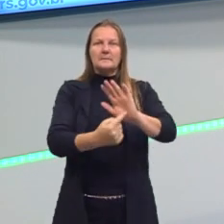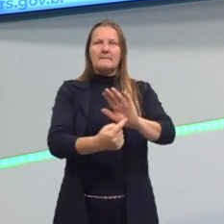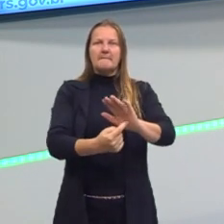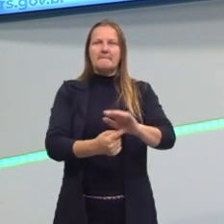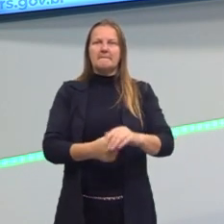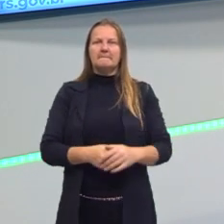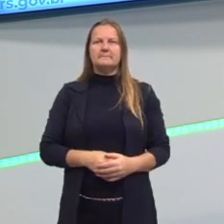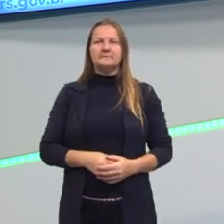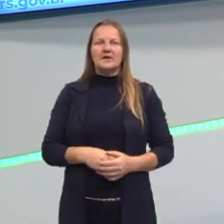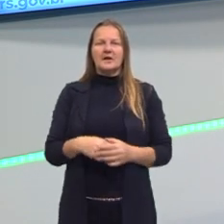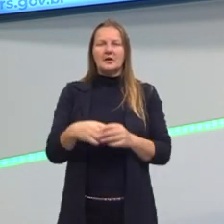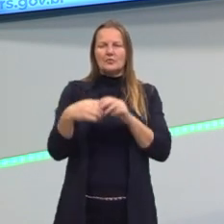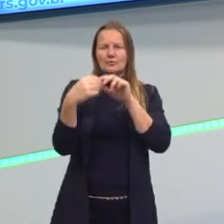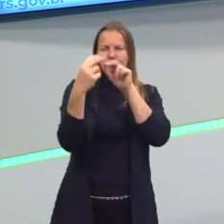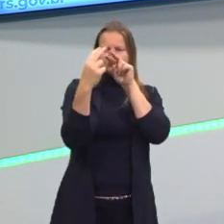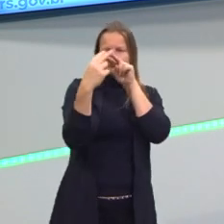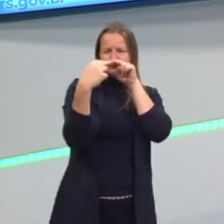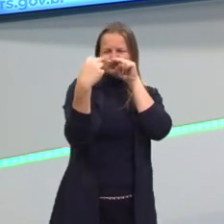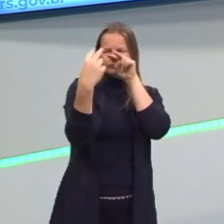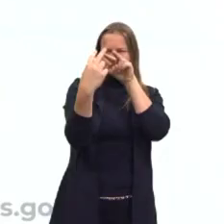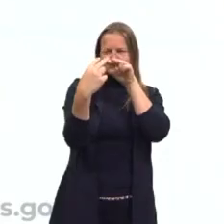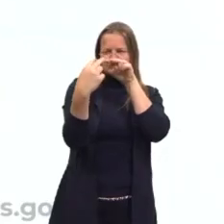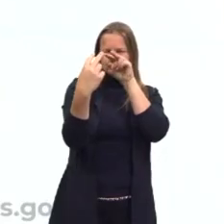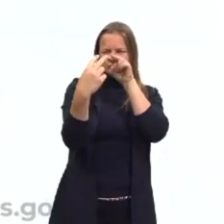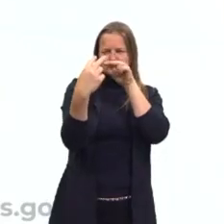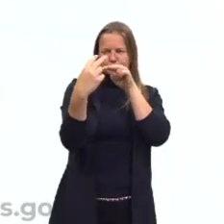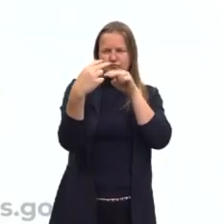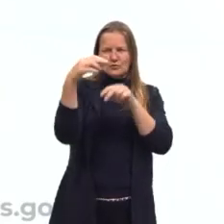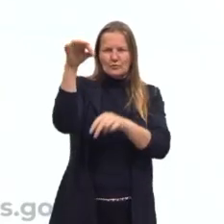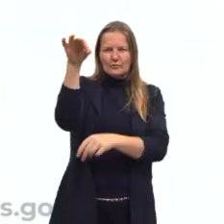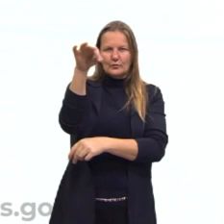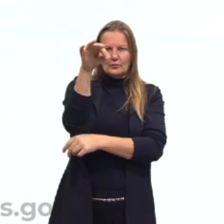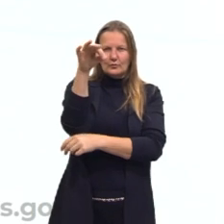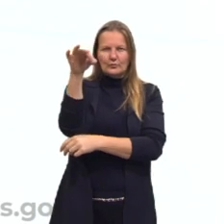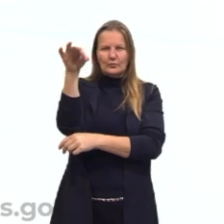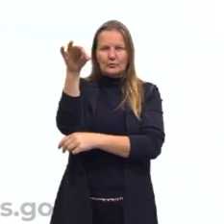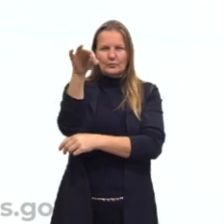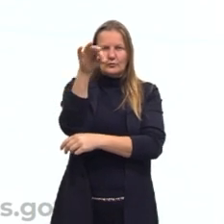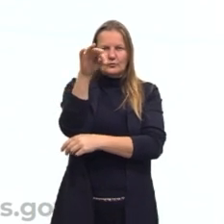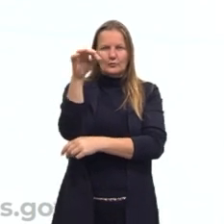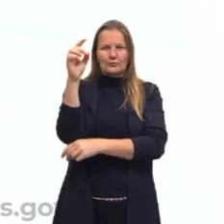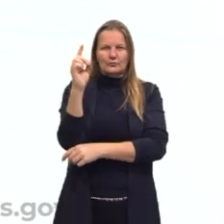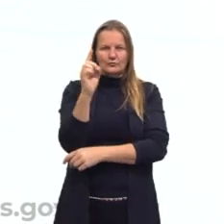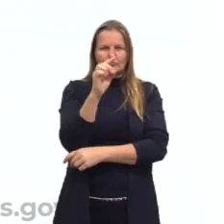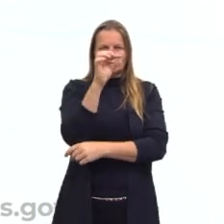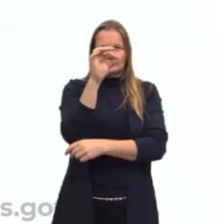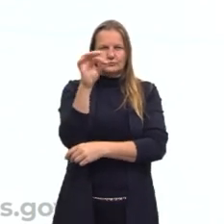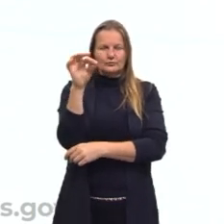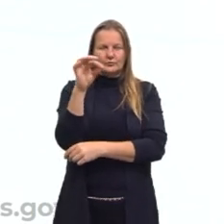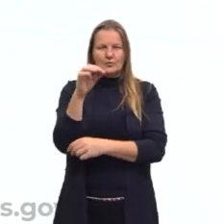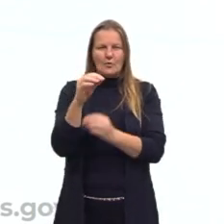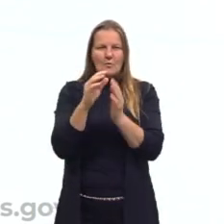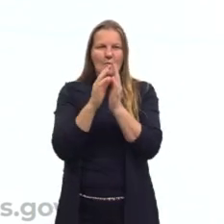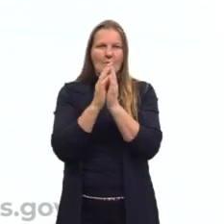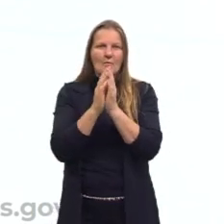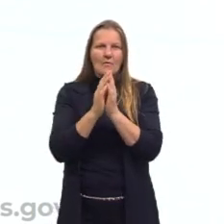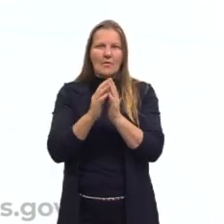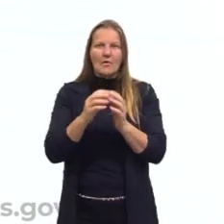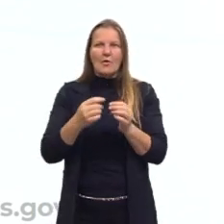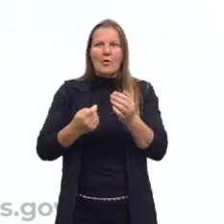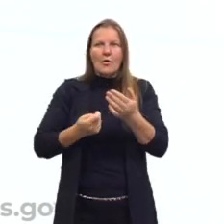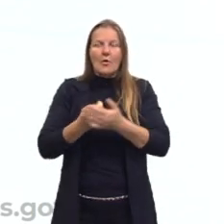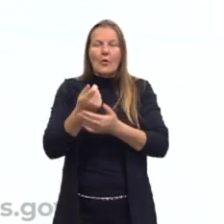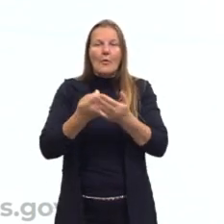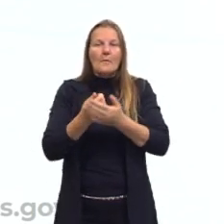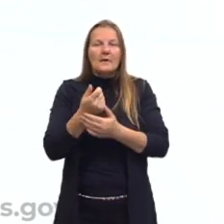hipnotizava as mães para que as mães comprassem batom, que é